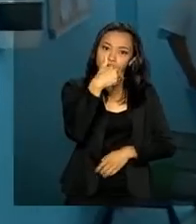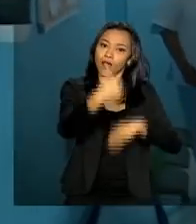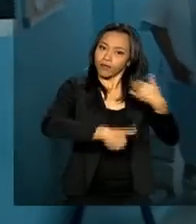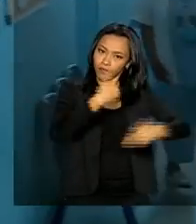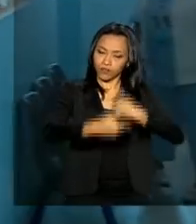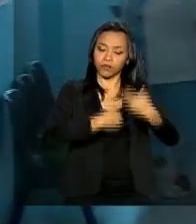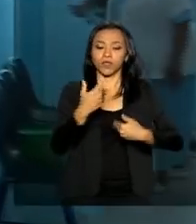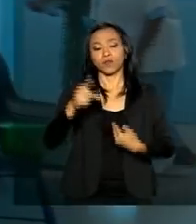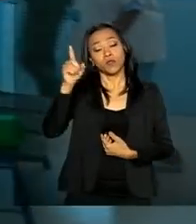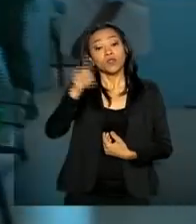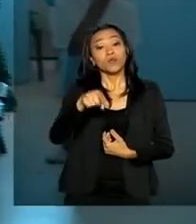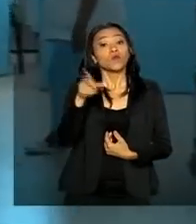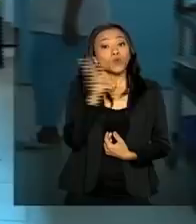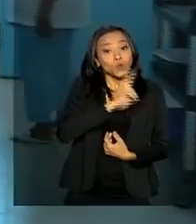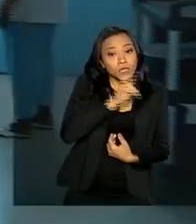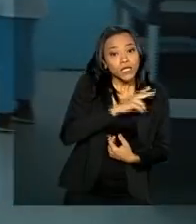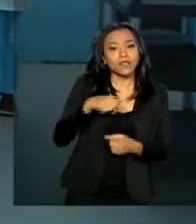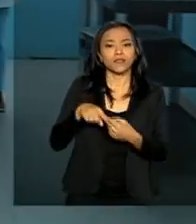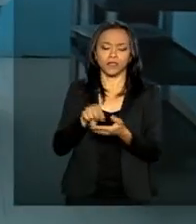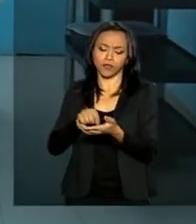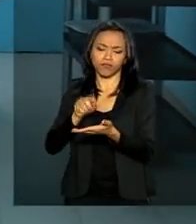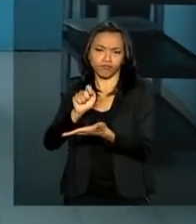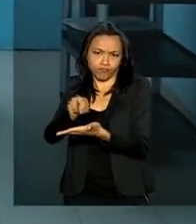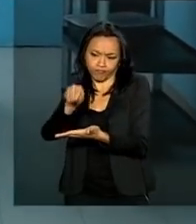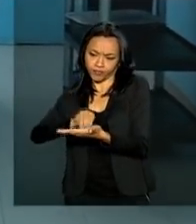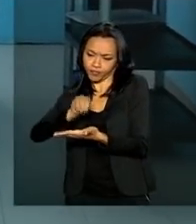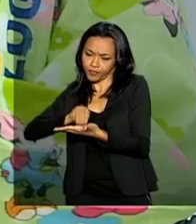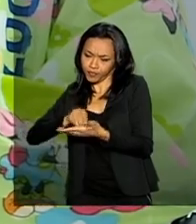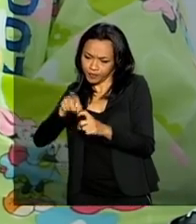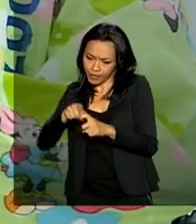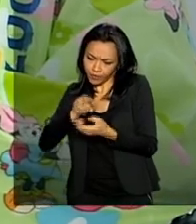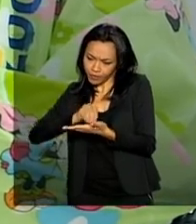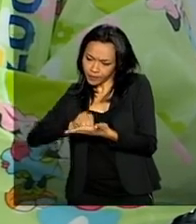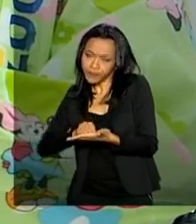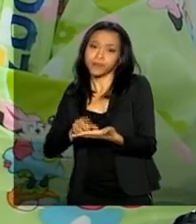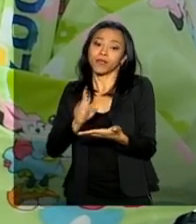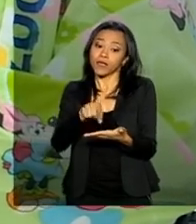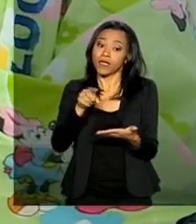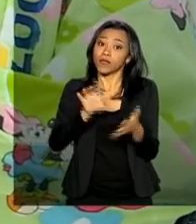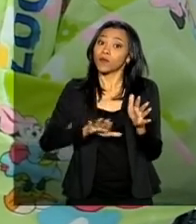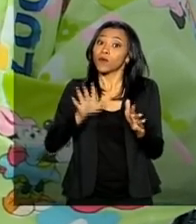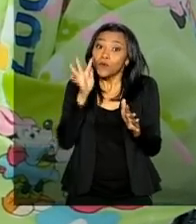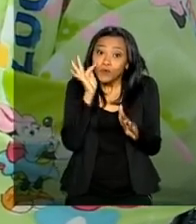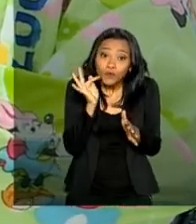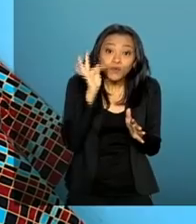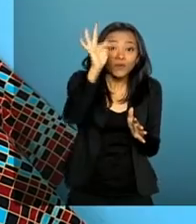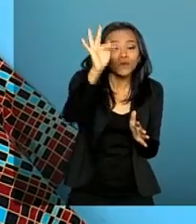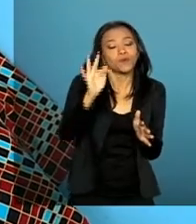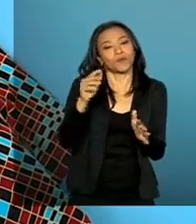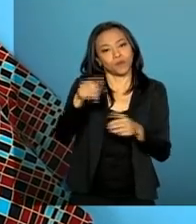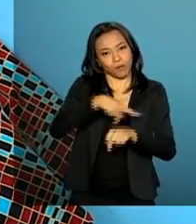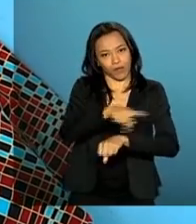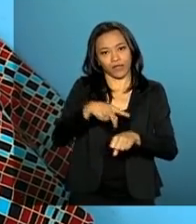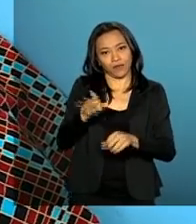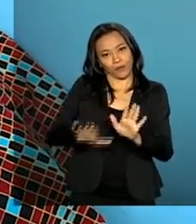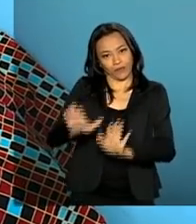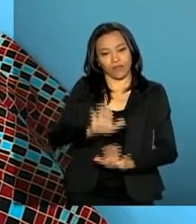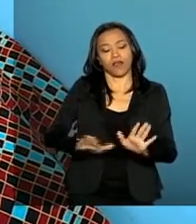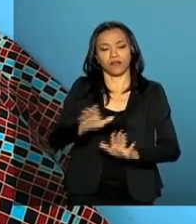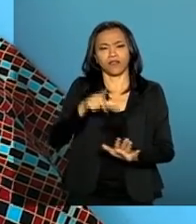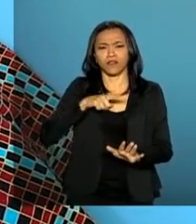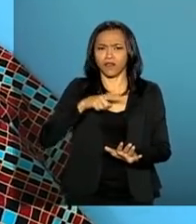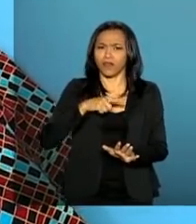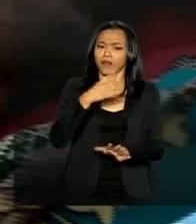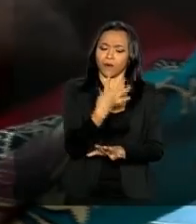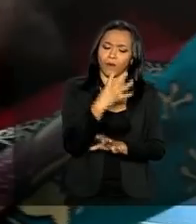serviços de urgência e consultas. Cuidado, com um olhar especial para o futuro do país, que tem mais de 40% da